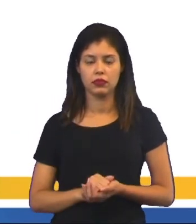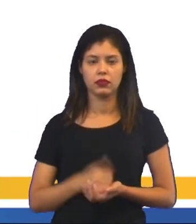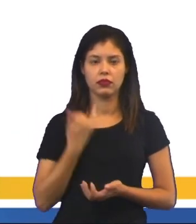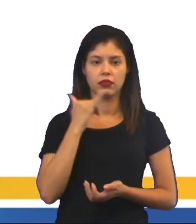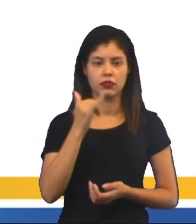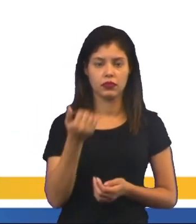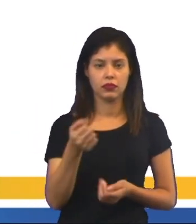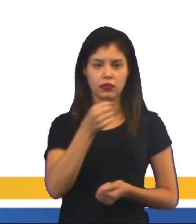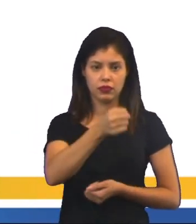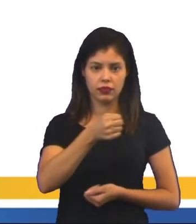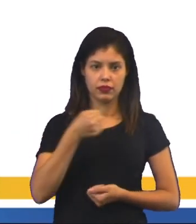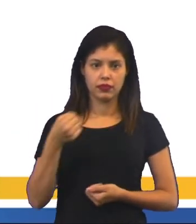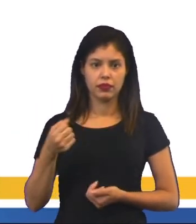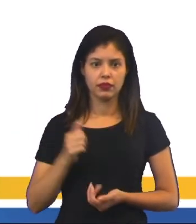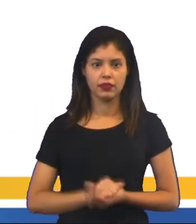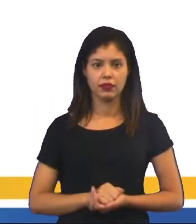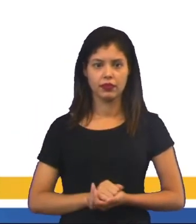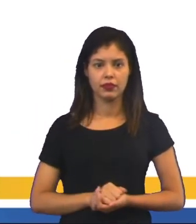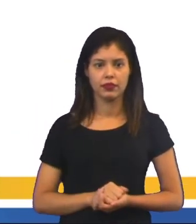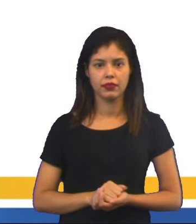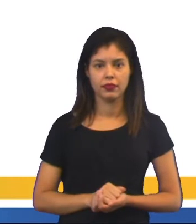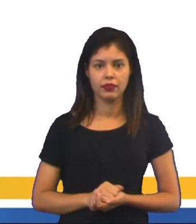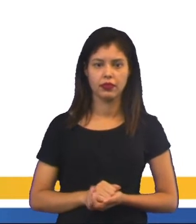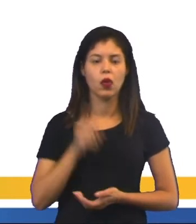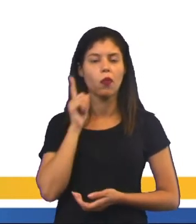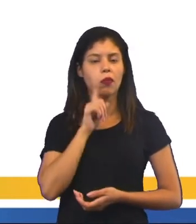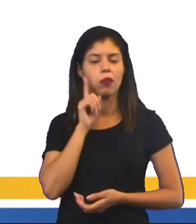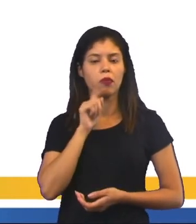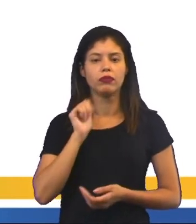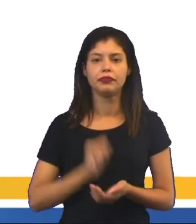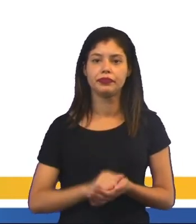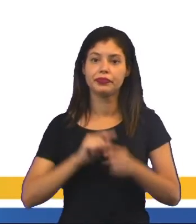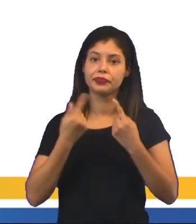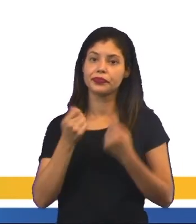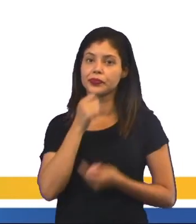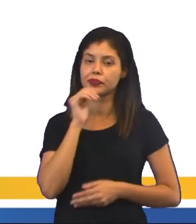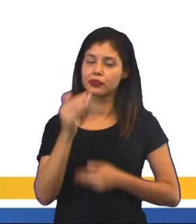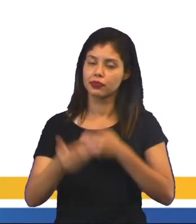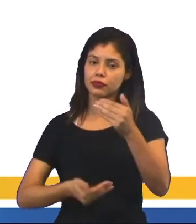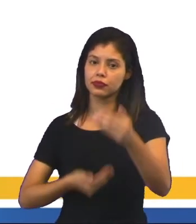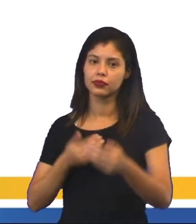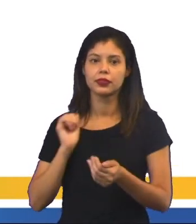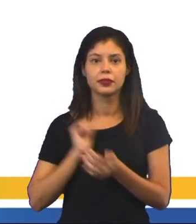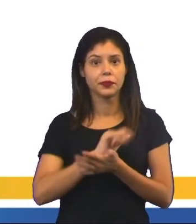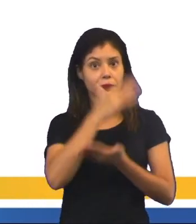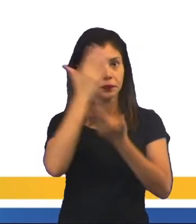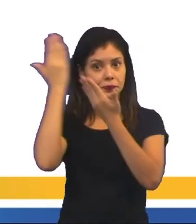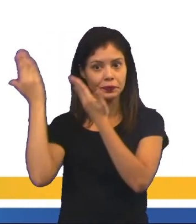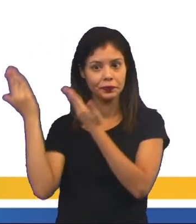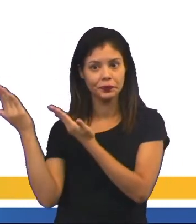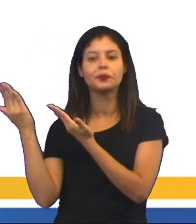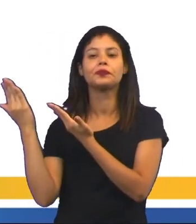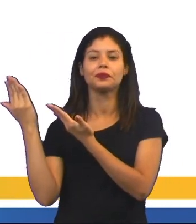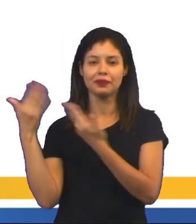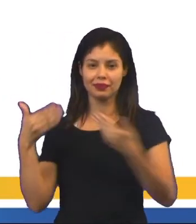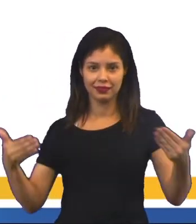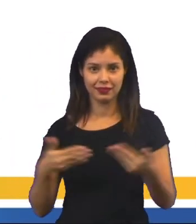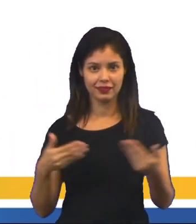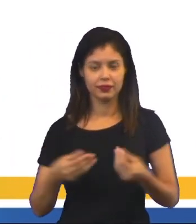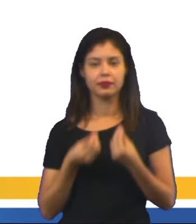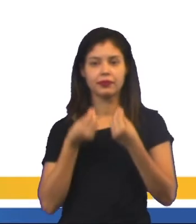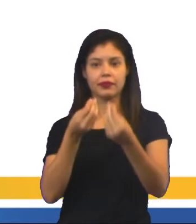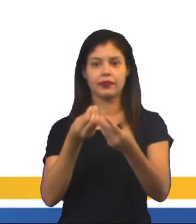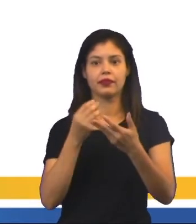Refrigerator, nos Estados Unidos. Mas aí, por outro lado, olha só a geladeira moderna que você tem à